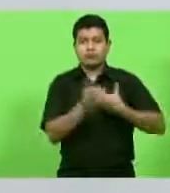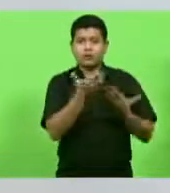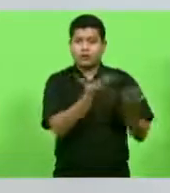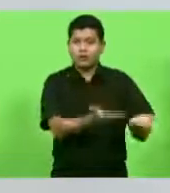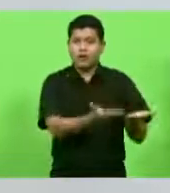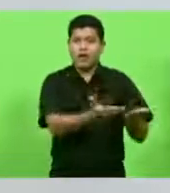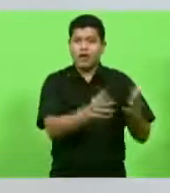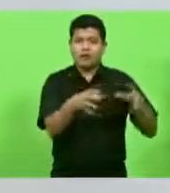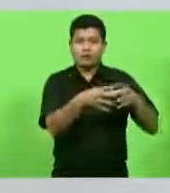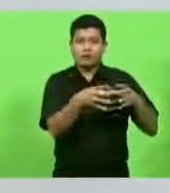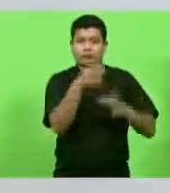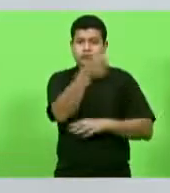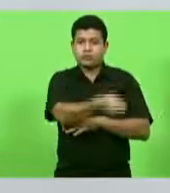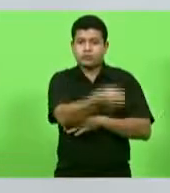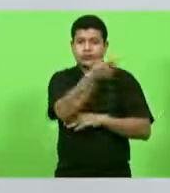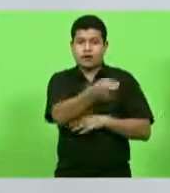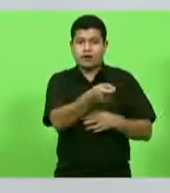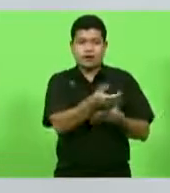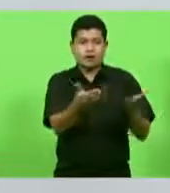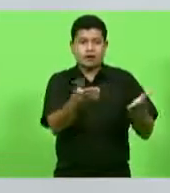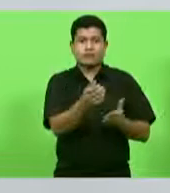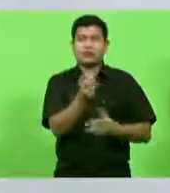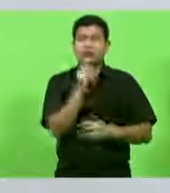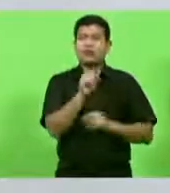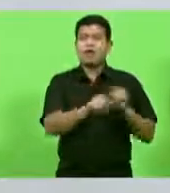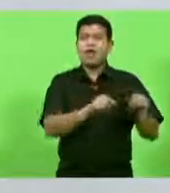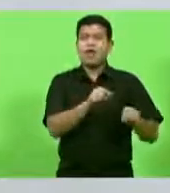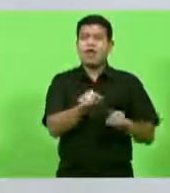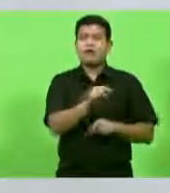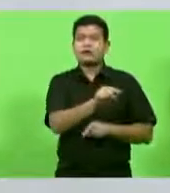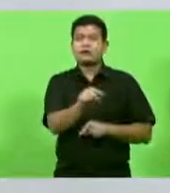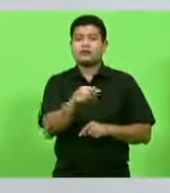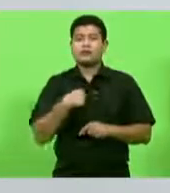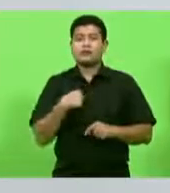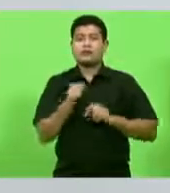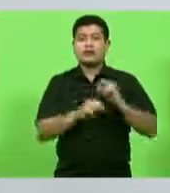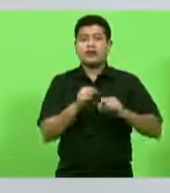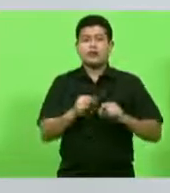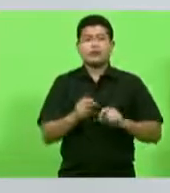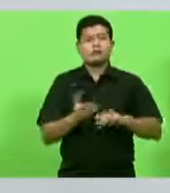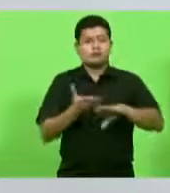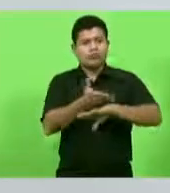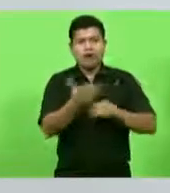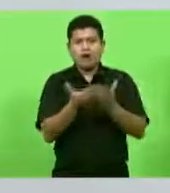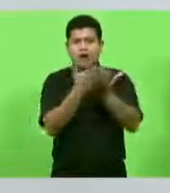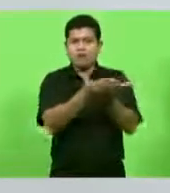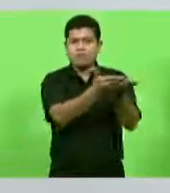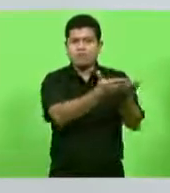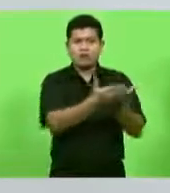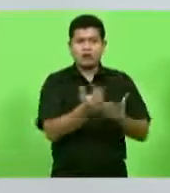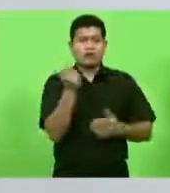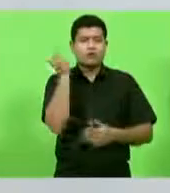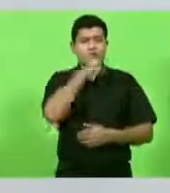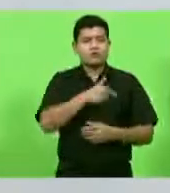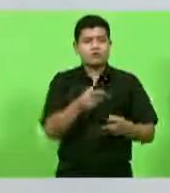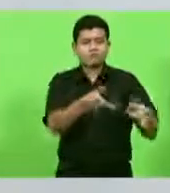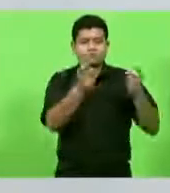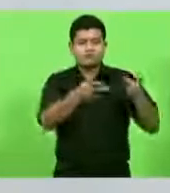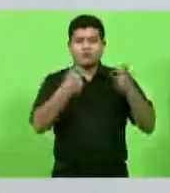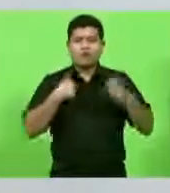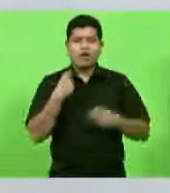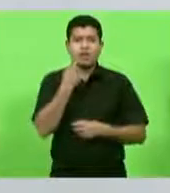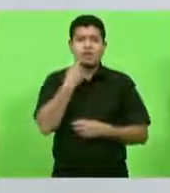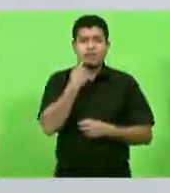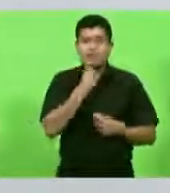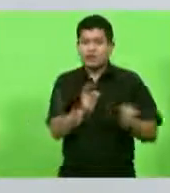cultural, é de pai para filho, ele já tem essa cultura, ele é um homem do mar, do mar ele extrai o sustento para a sua casa, e aí a gente conversando com eles, tendo